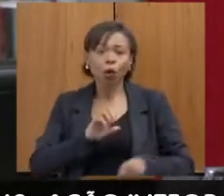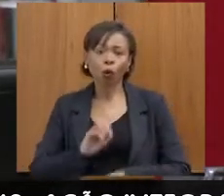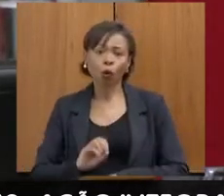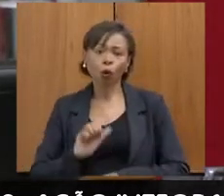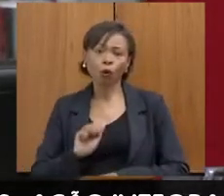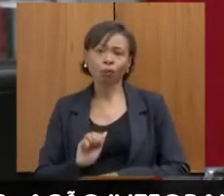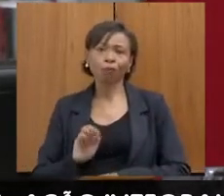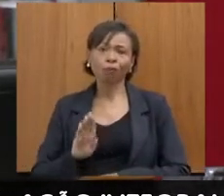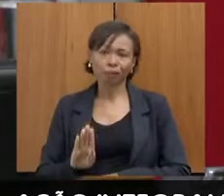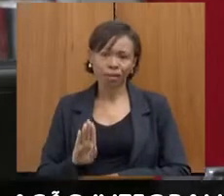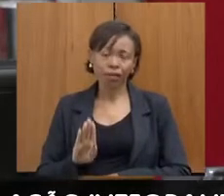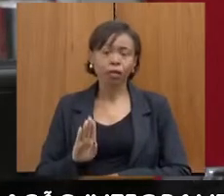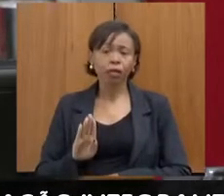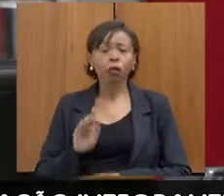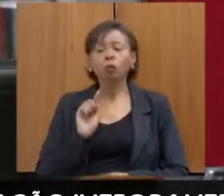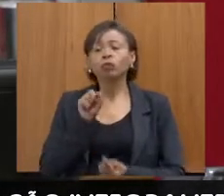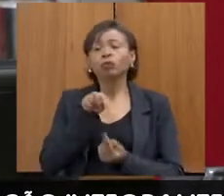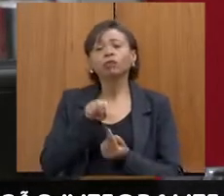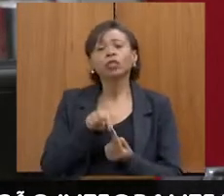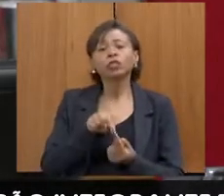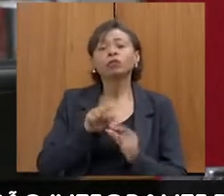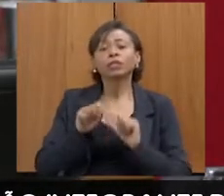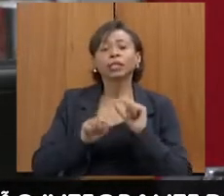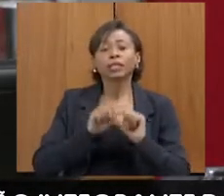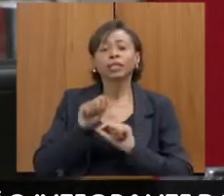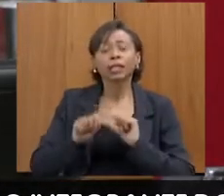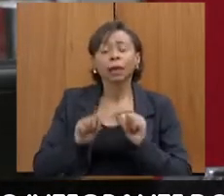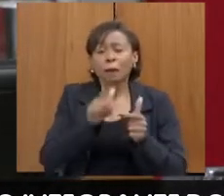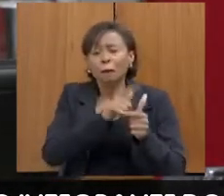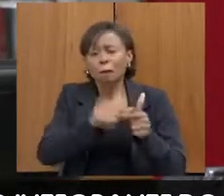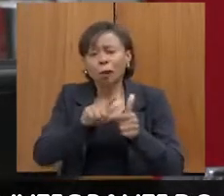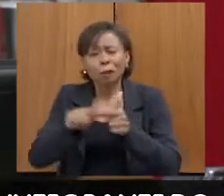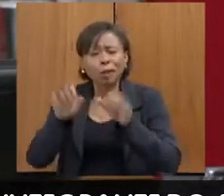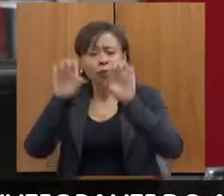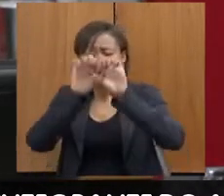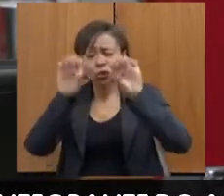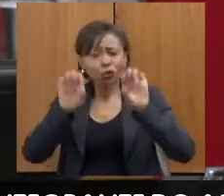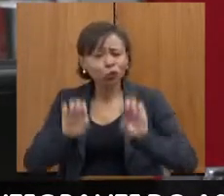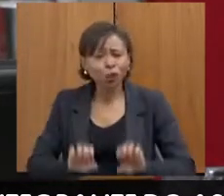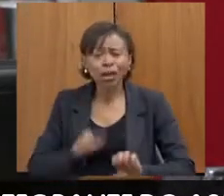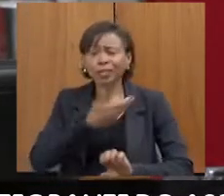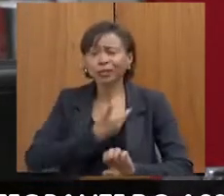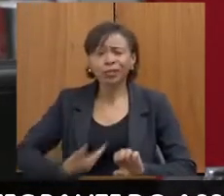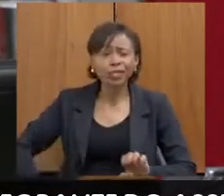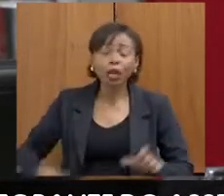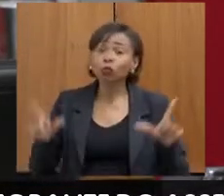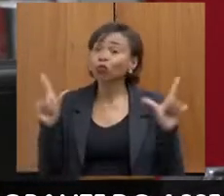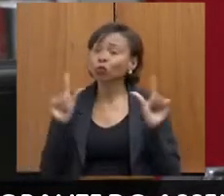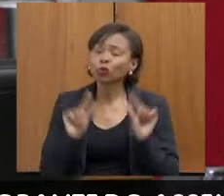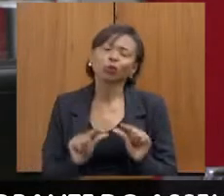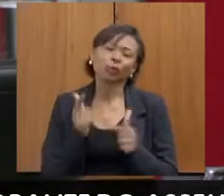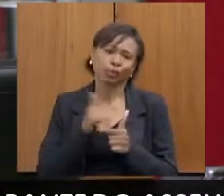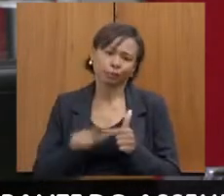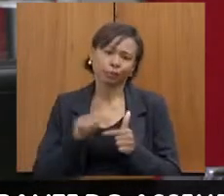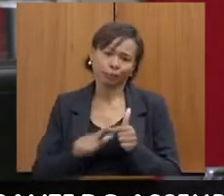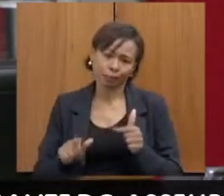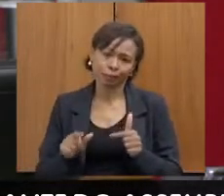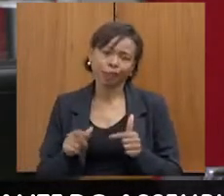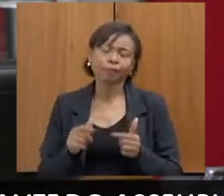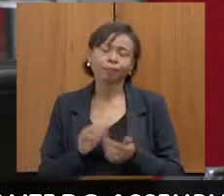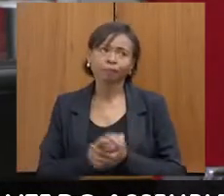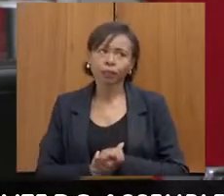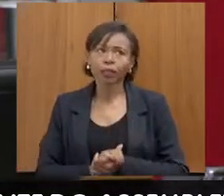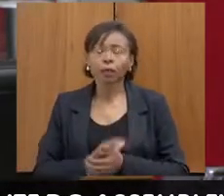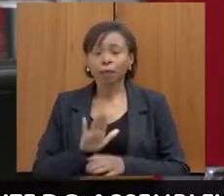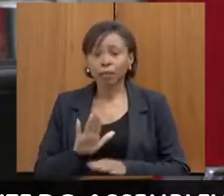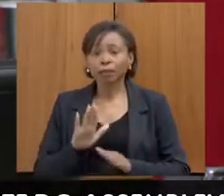tentativa de diminuir ou até sanar problemas estruturais estatais, como a ausência da defensoria pública. Agora, em relação